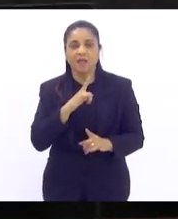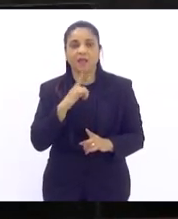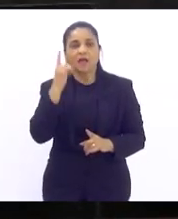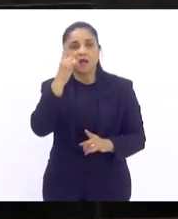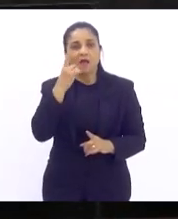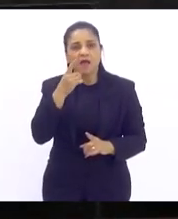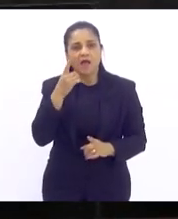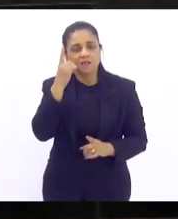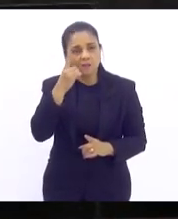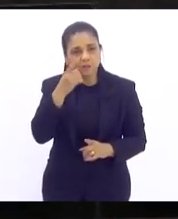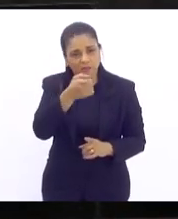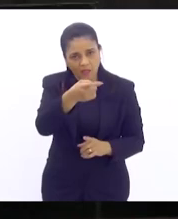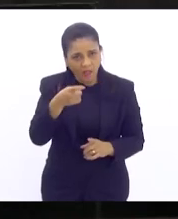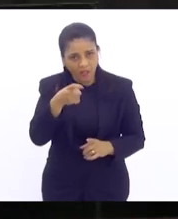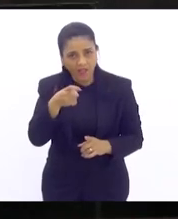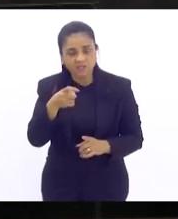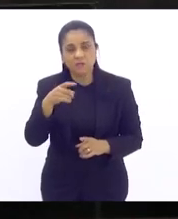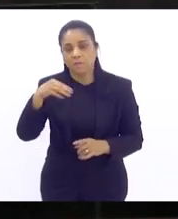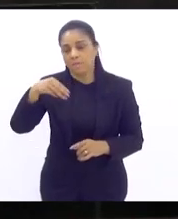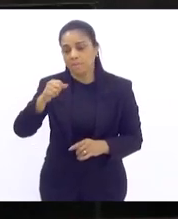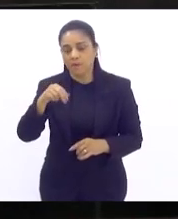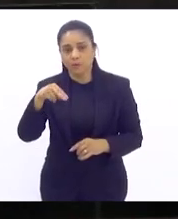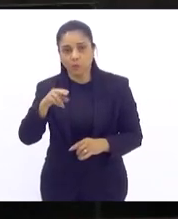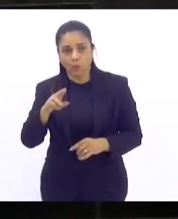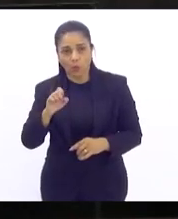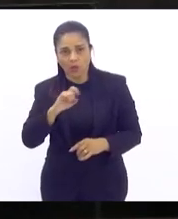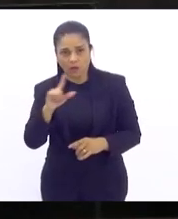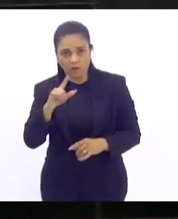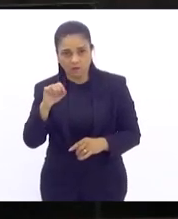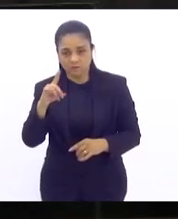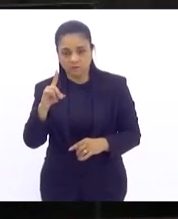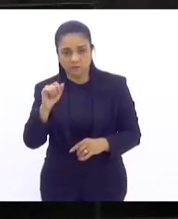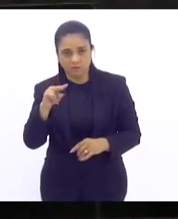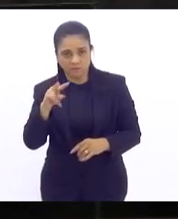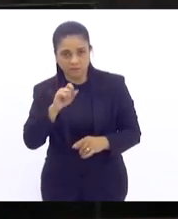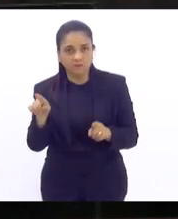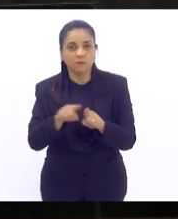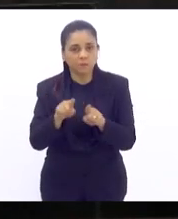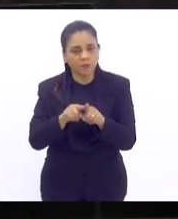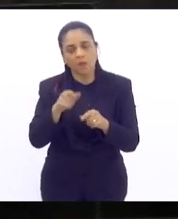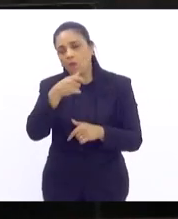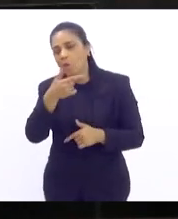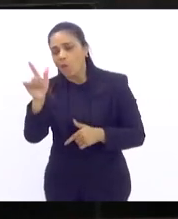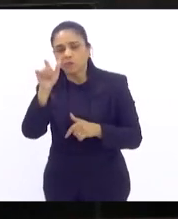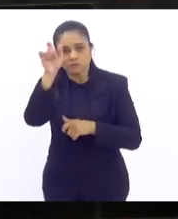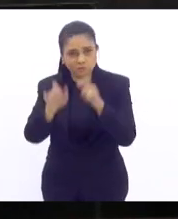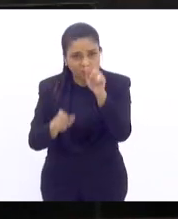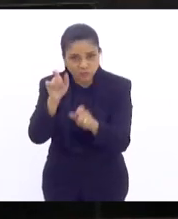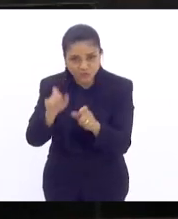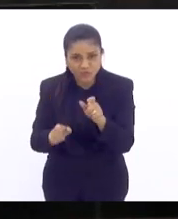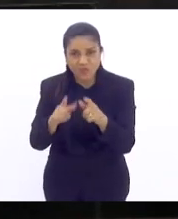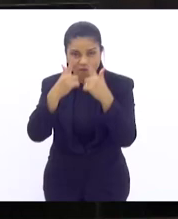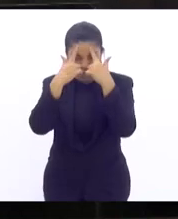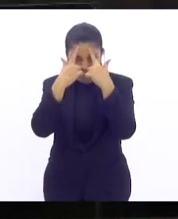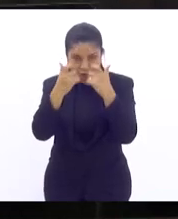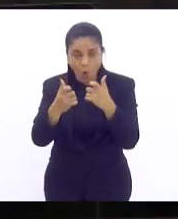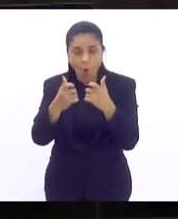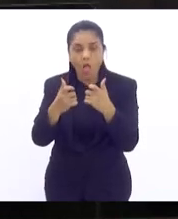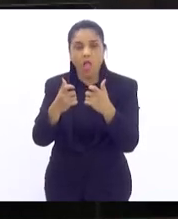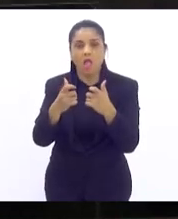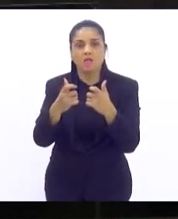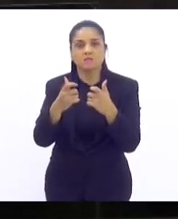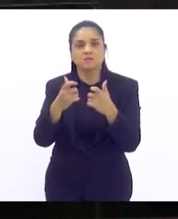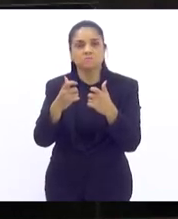-deputada Manuela Dávila, a gente tem outras pessoas que recebem uma carga de violência política de